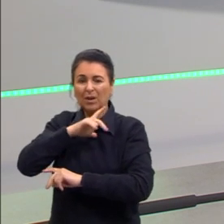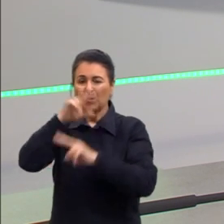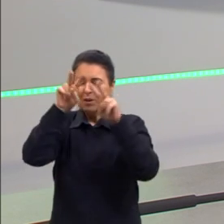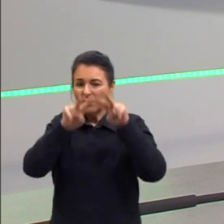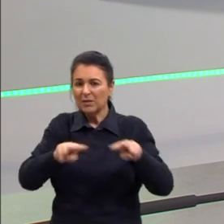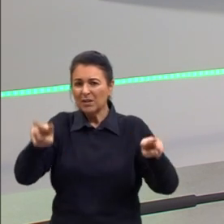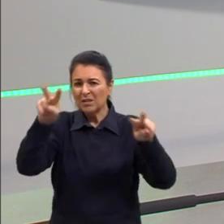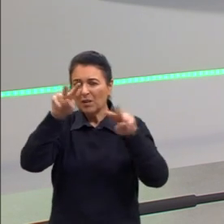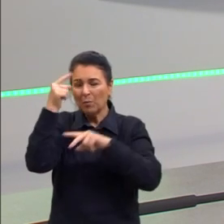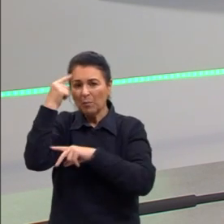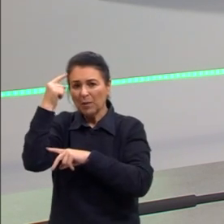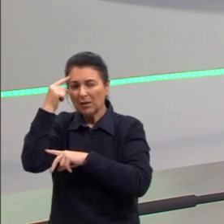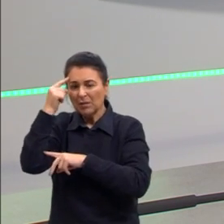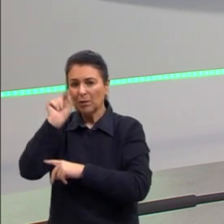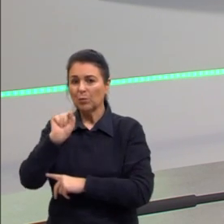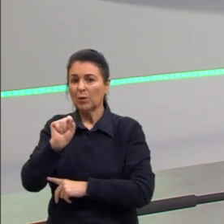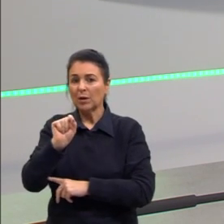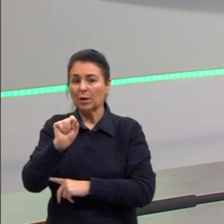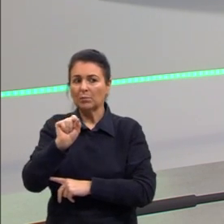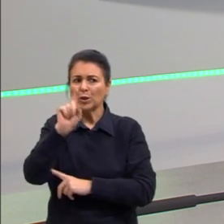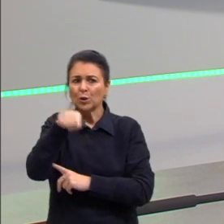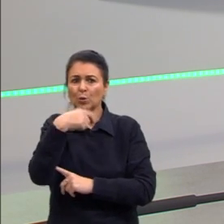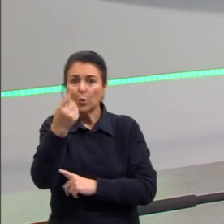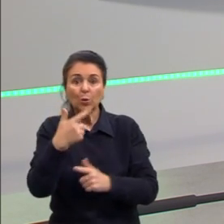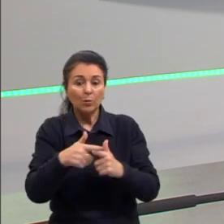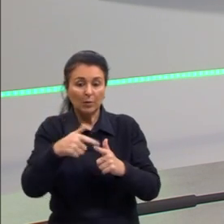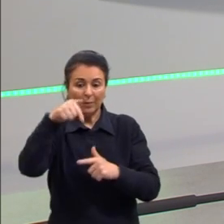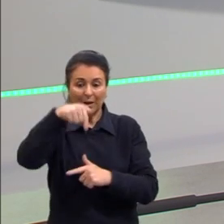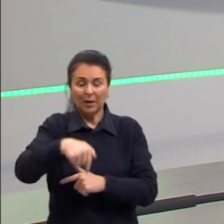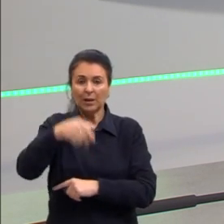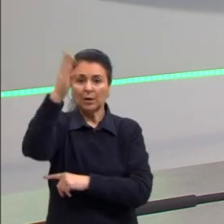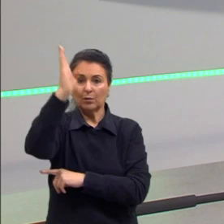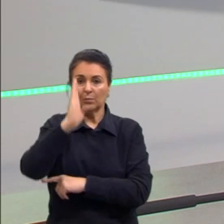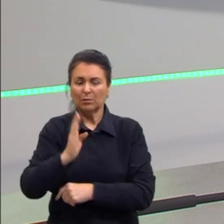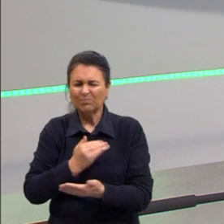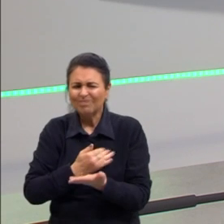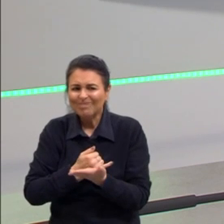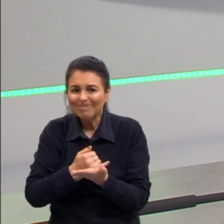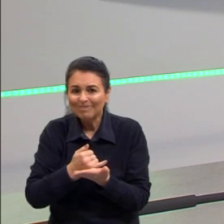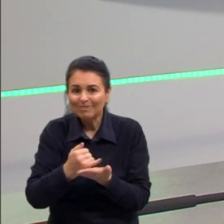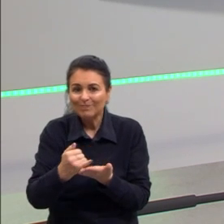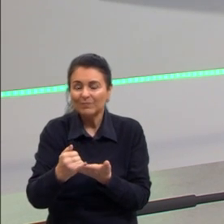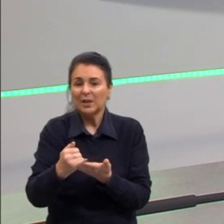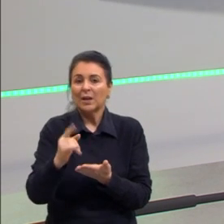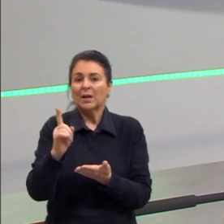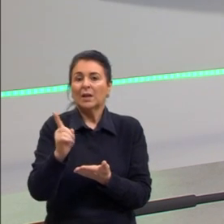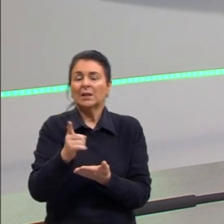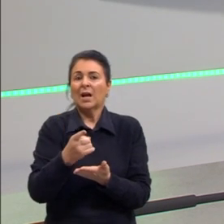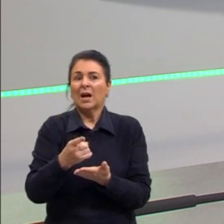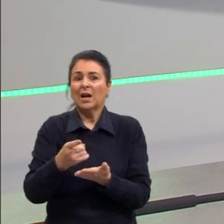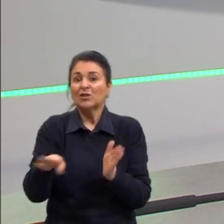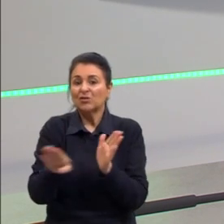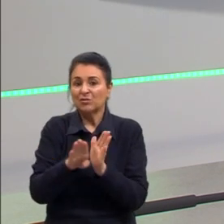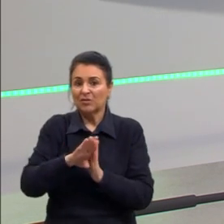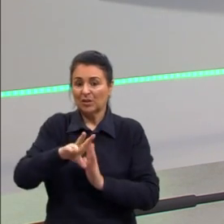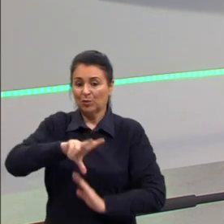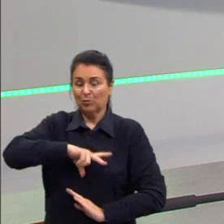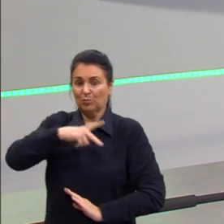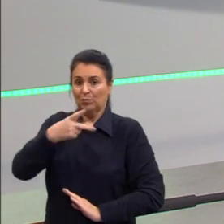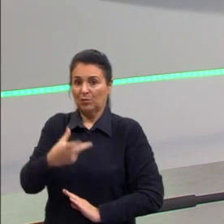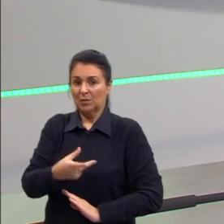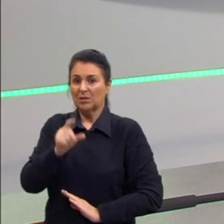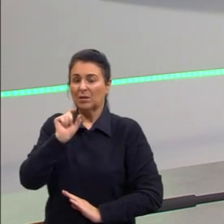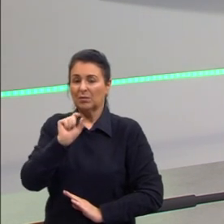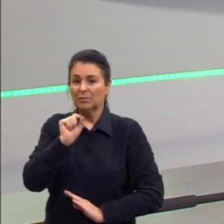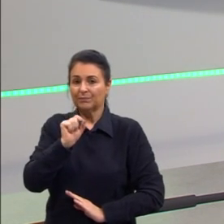já pensando o quê? Em outro problema que acontecia no Brasil, desde o início da chegada dos portugueses, que é a questão o